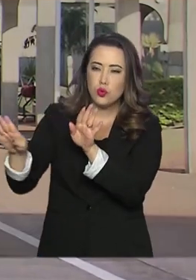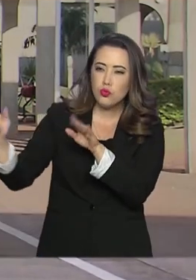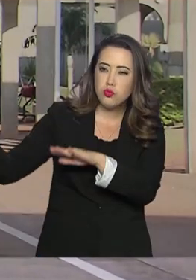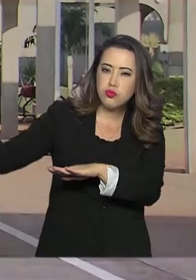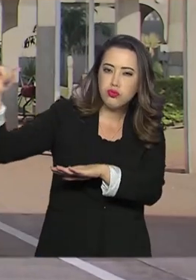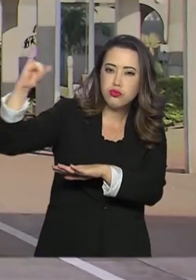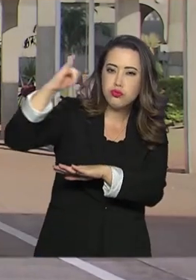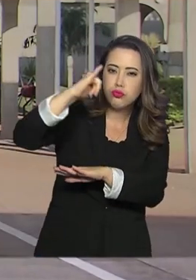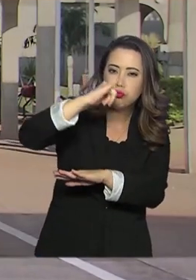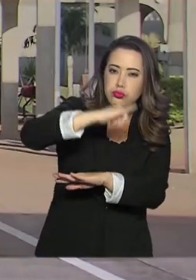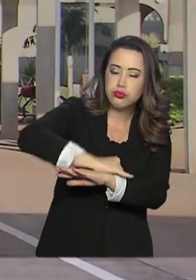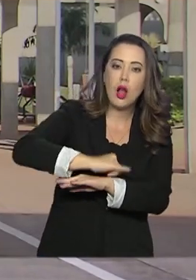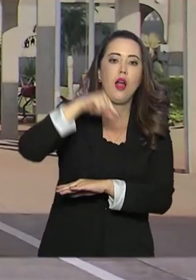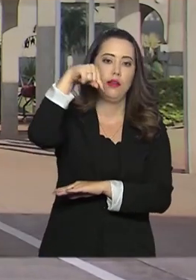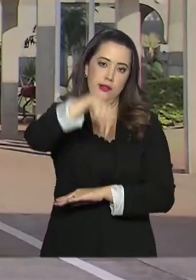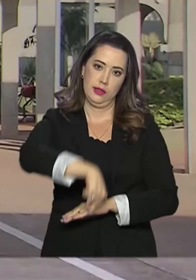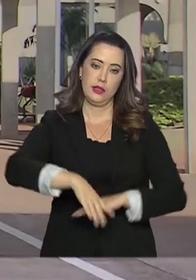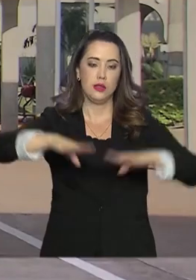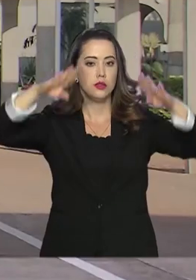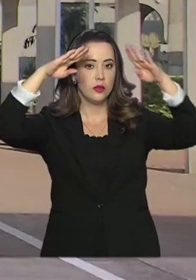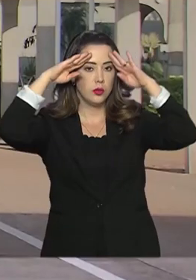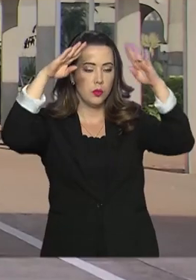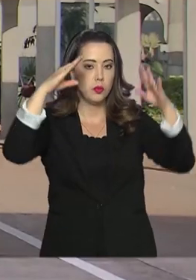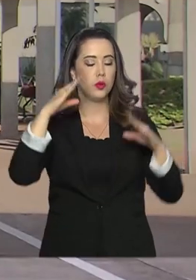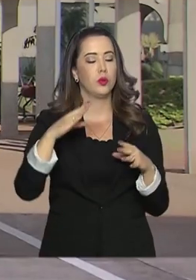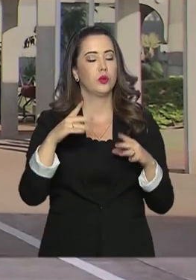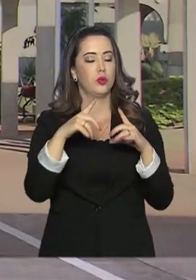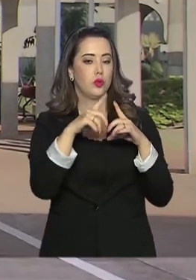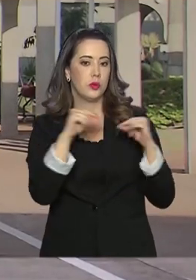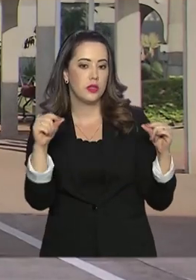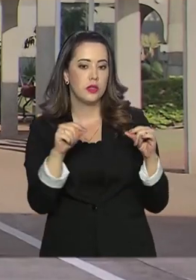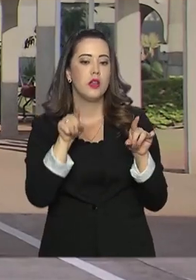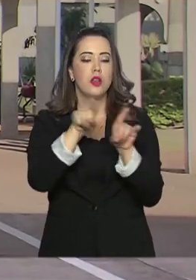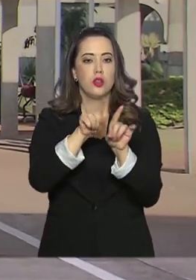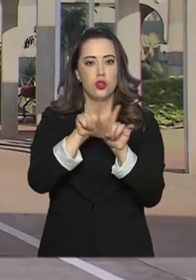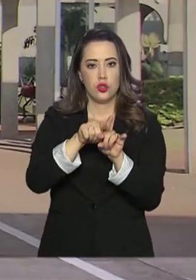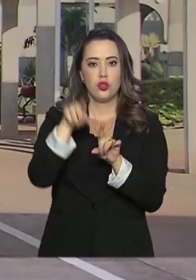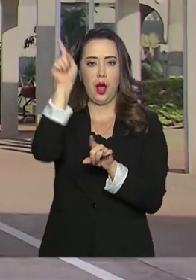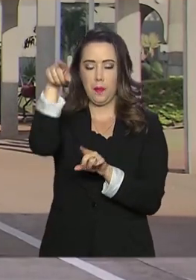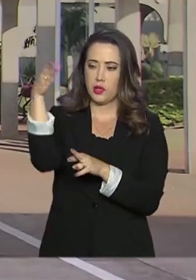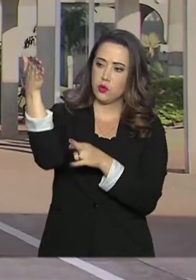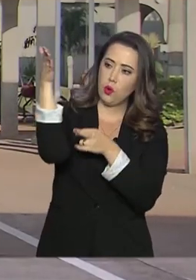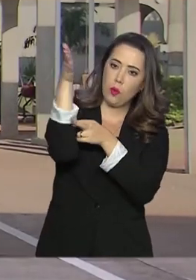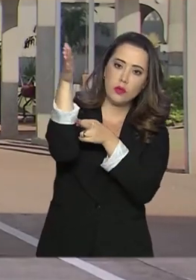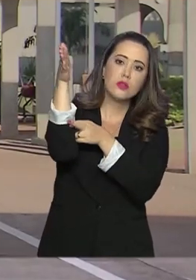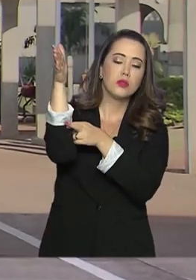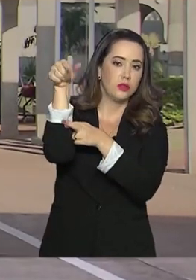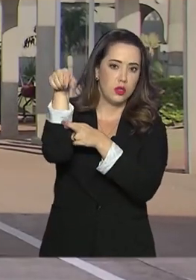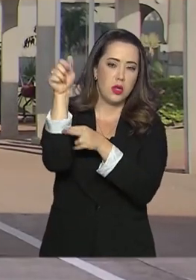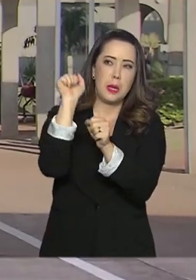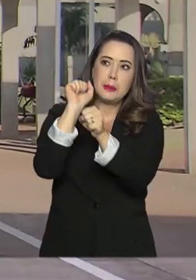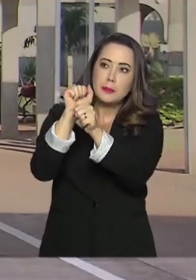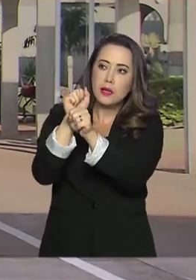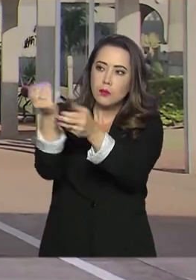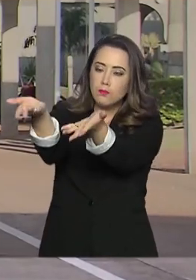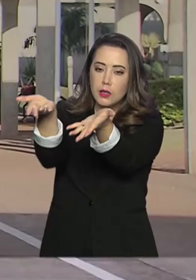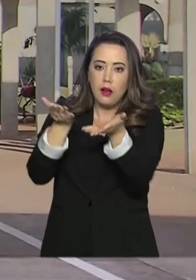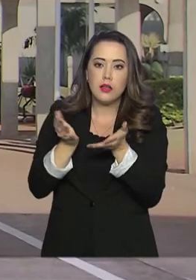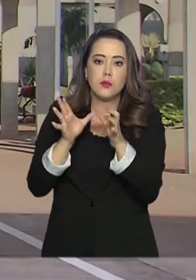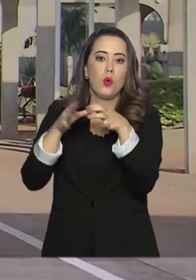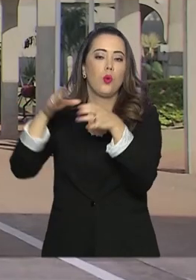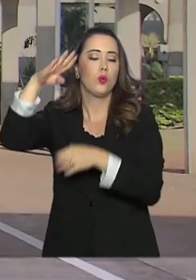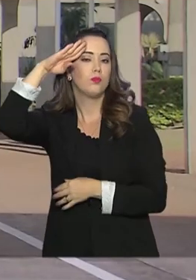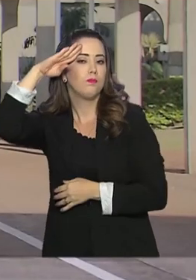instantes aqui na Base Aérea de Brasília. Alguns embaixadores africanos, inclusive, já estão por aqui aguardando para recepcionar a delegação